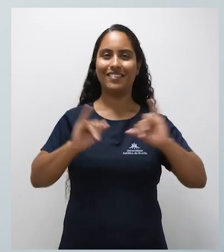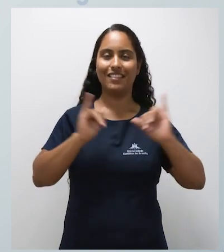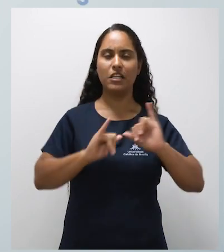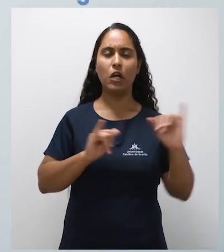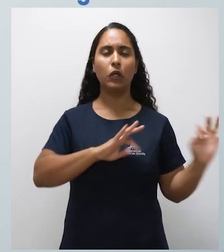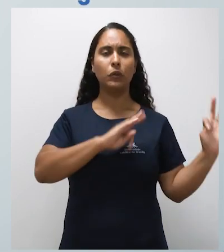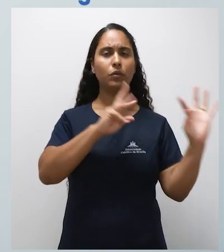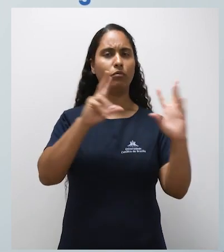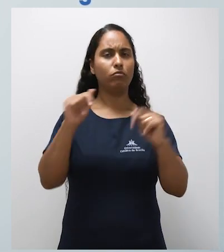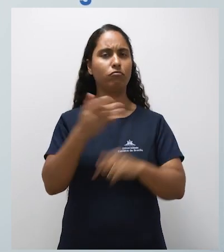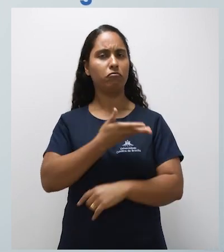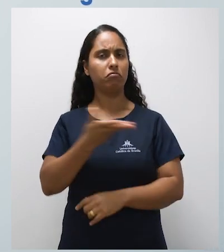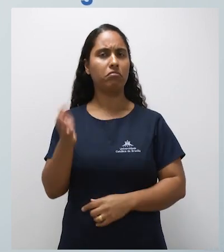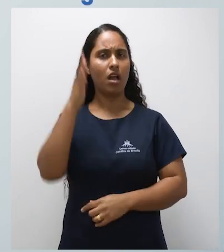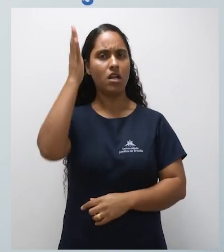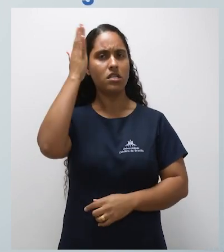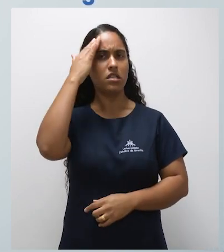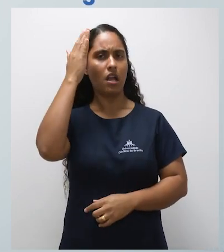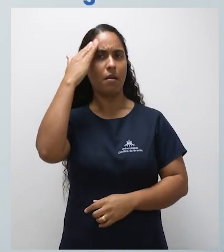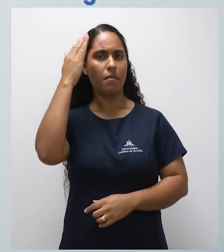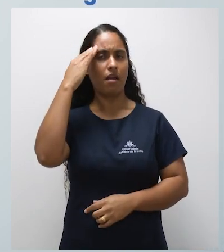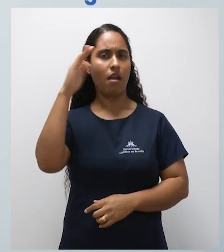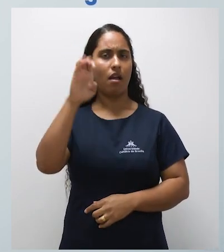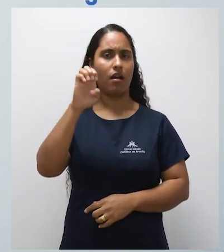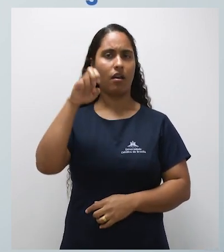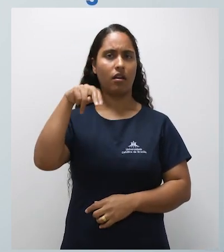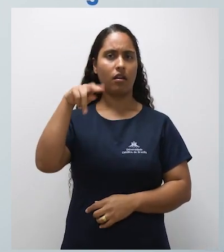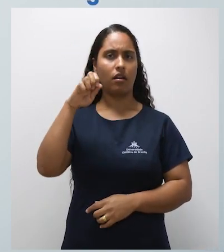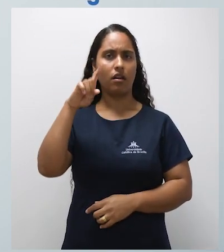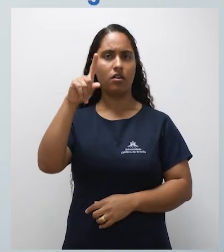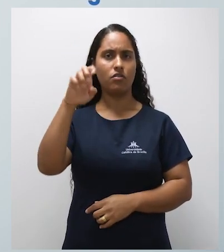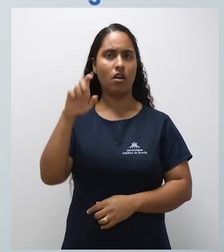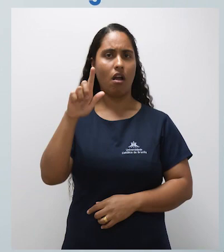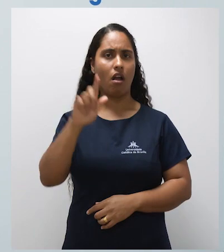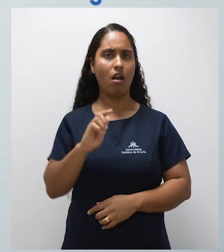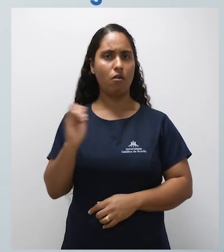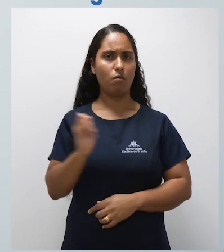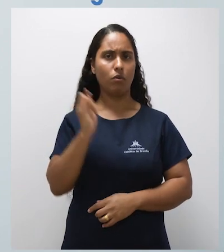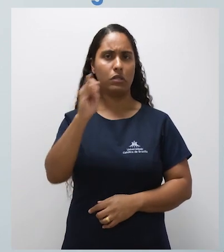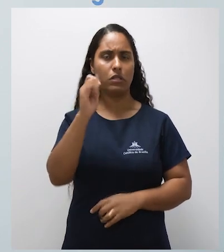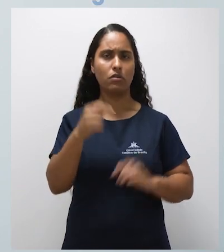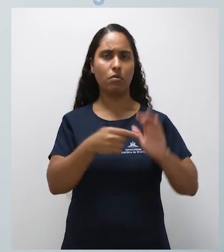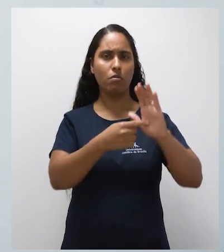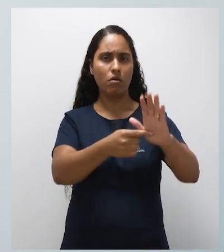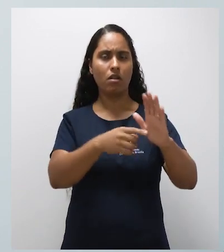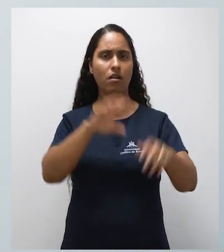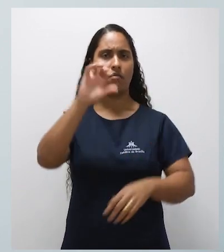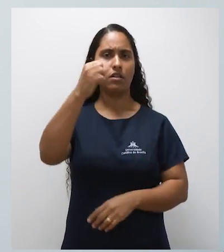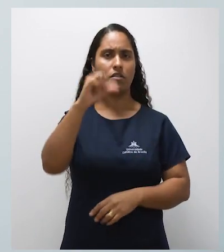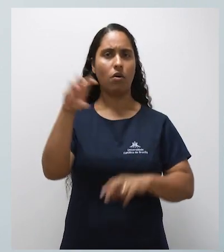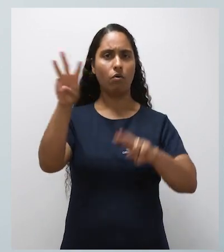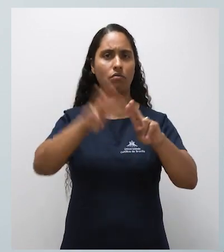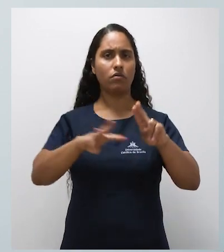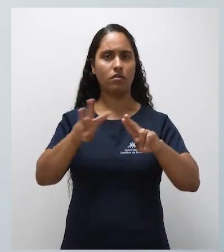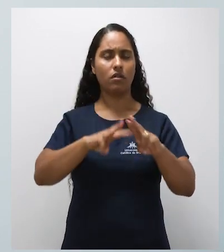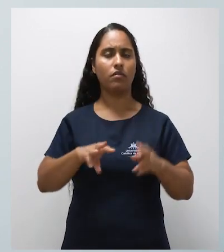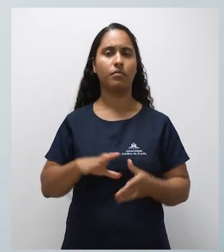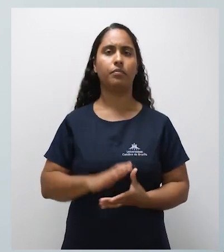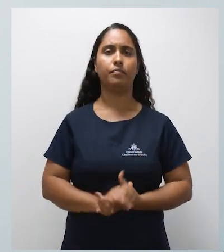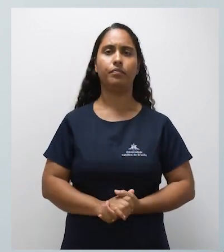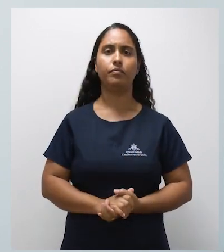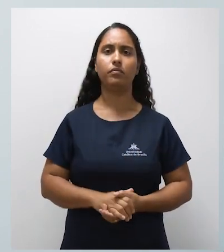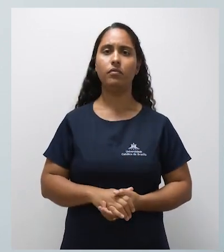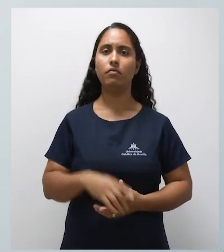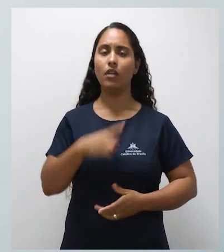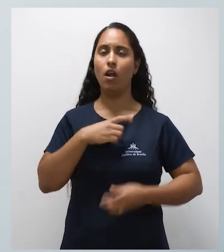e Tecnologia da Informação. Todos vocês sabem que o exame do Enad é mais um